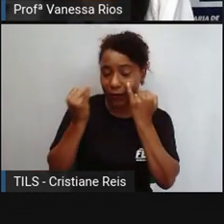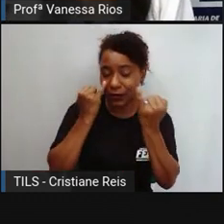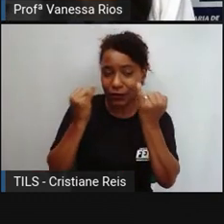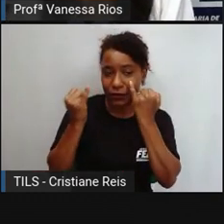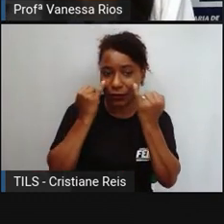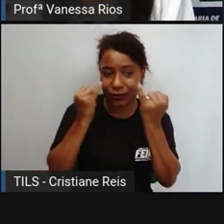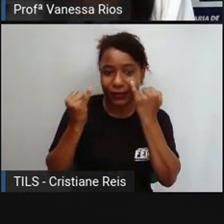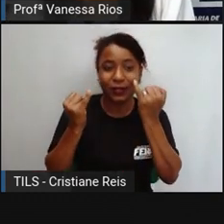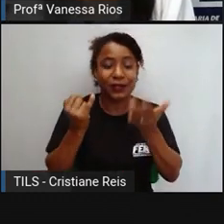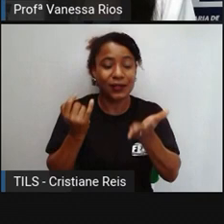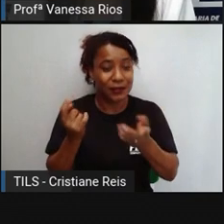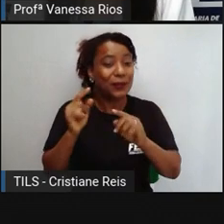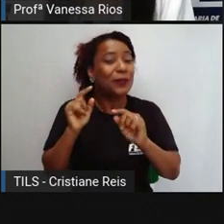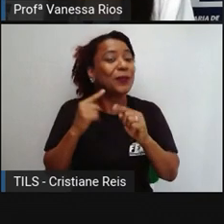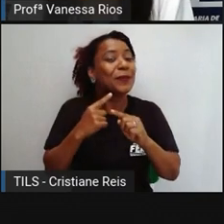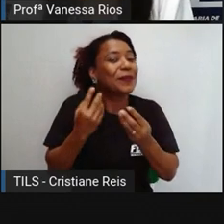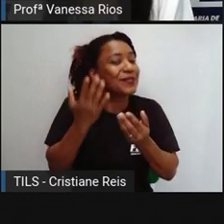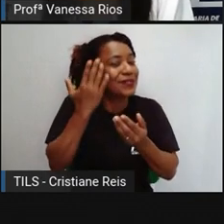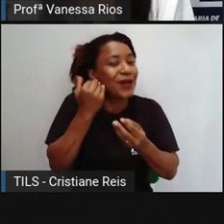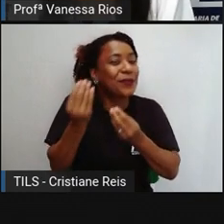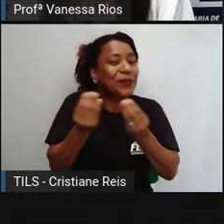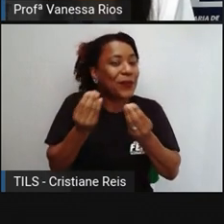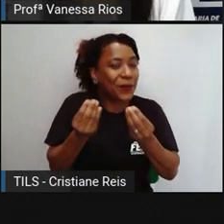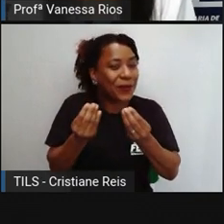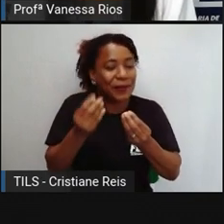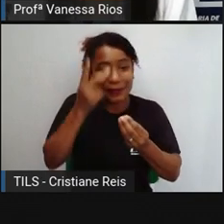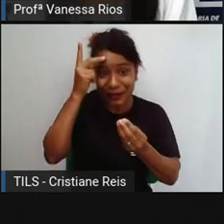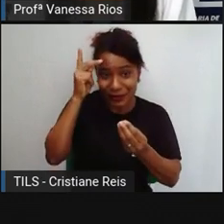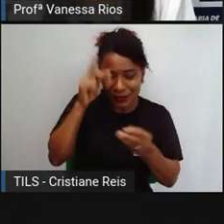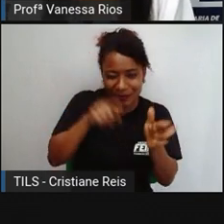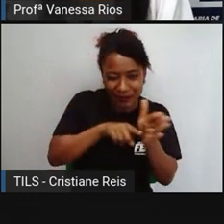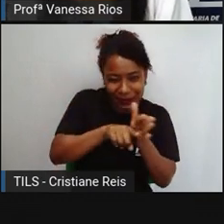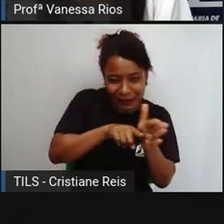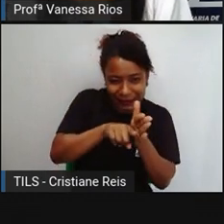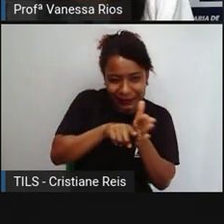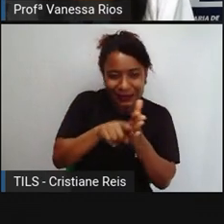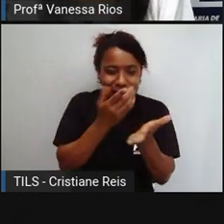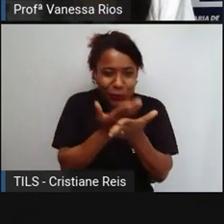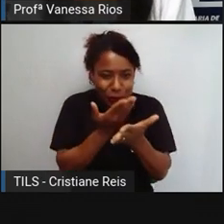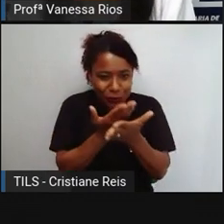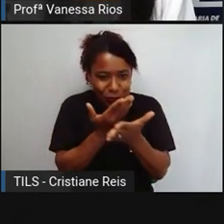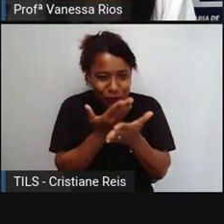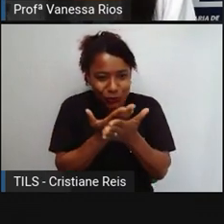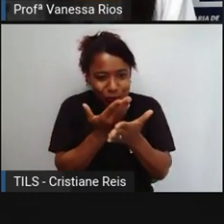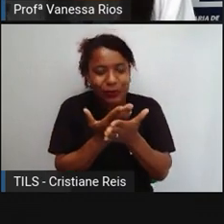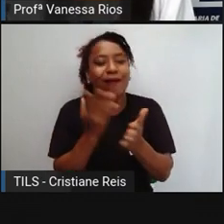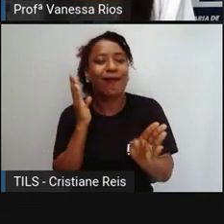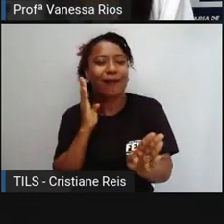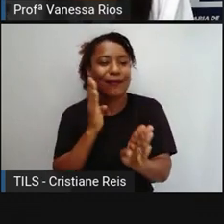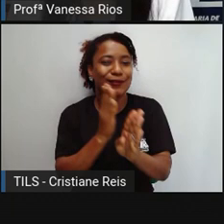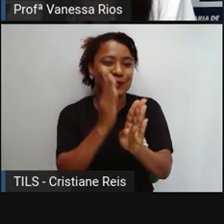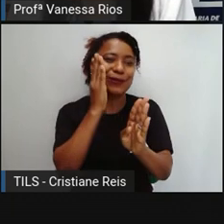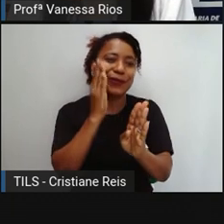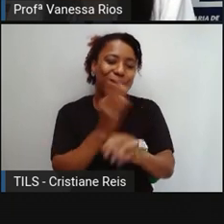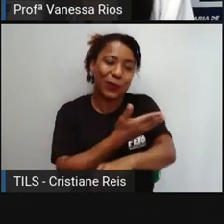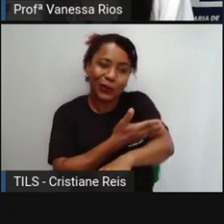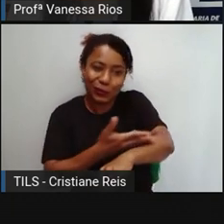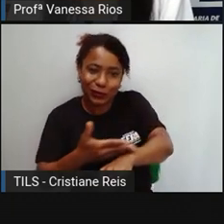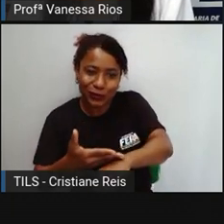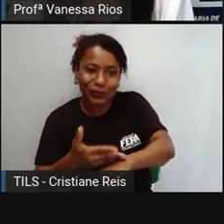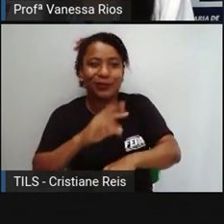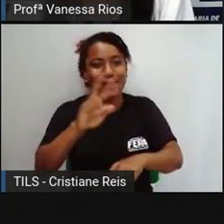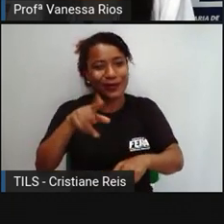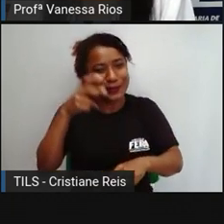os pesquisadores sabem, em relação à forma de vida, aos costumes, aos hábitos, às organizações